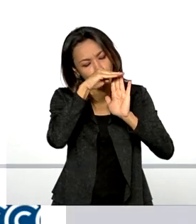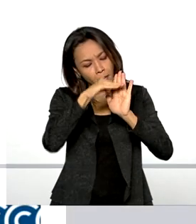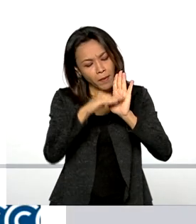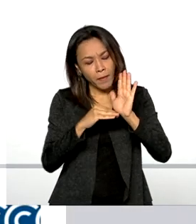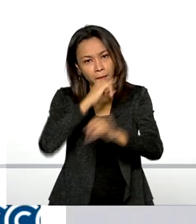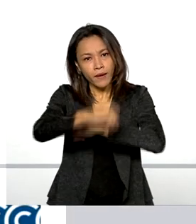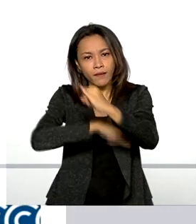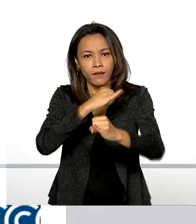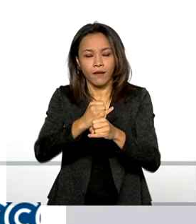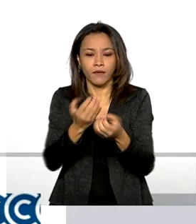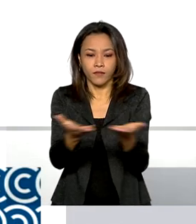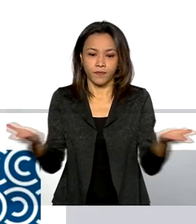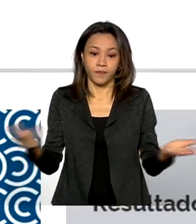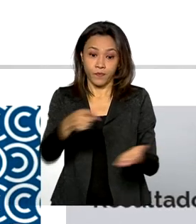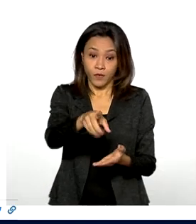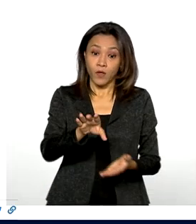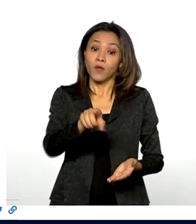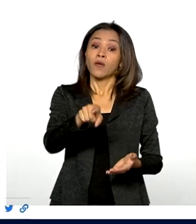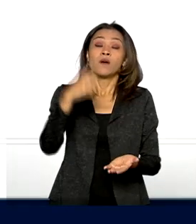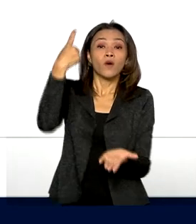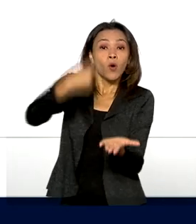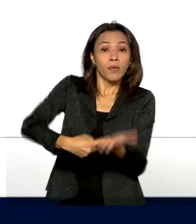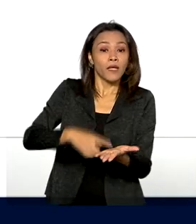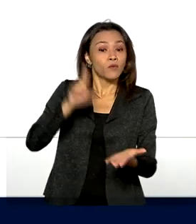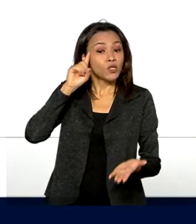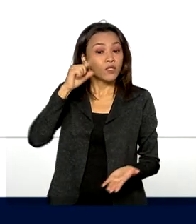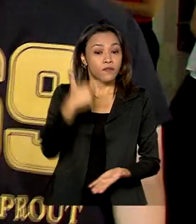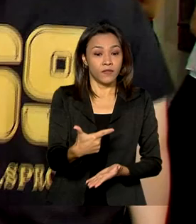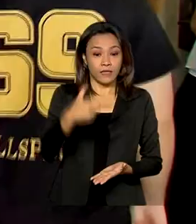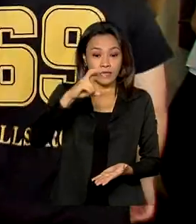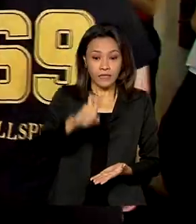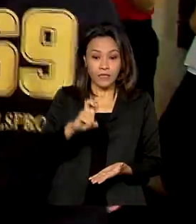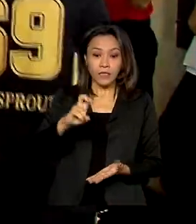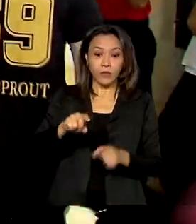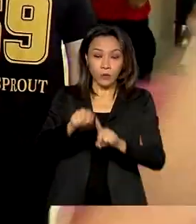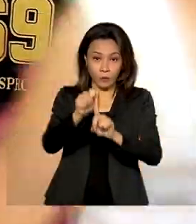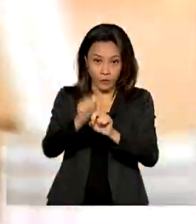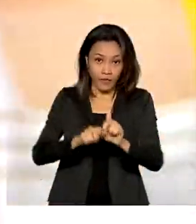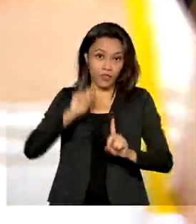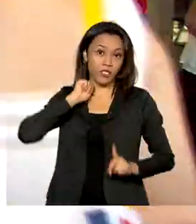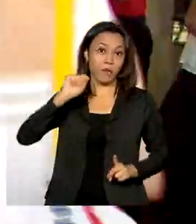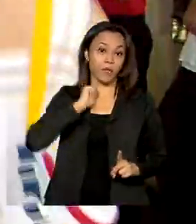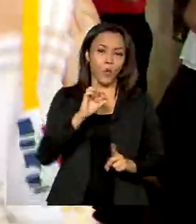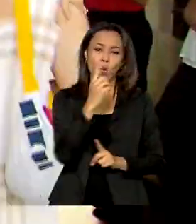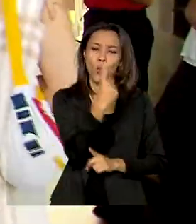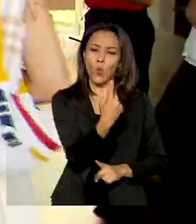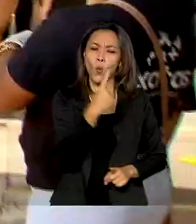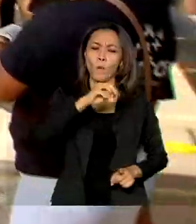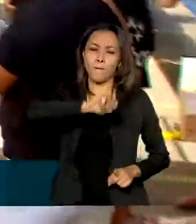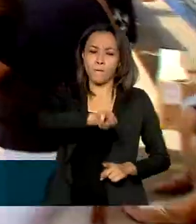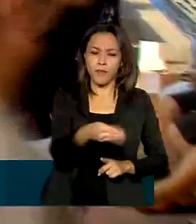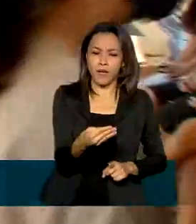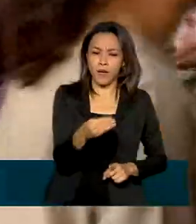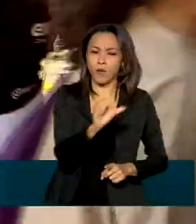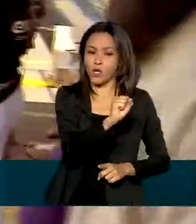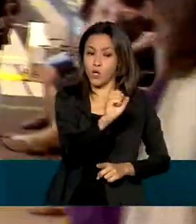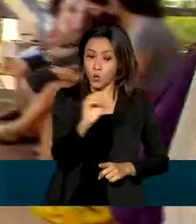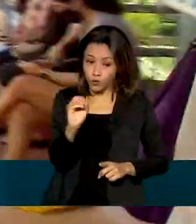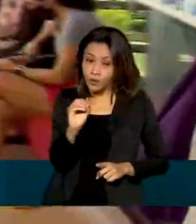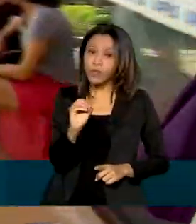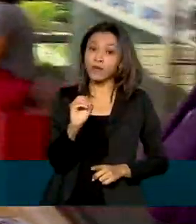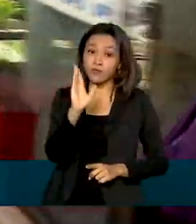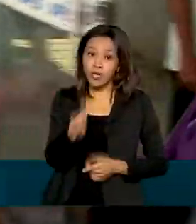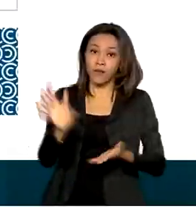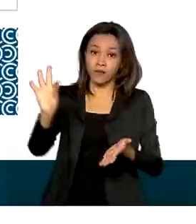O exame está marcado para o dia 25 de abril. São quase 1 milhão e 800 mil inscritos que